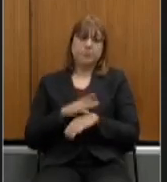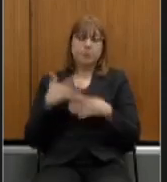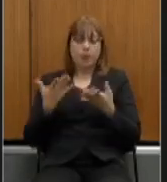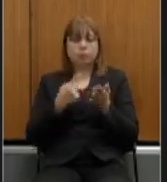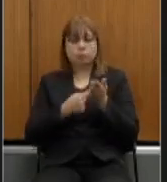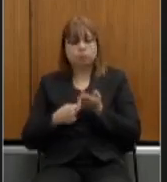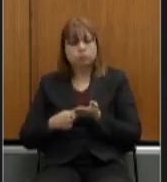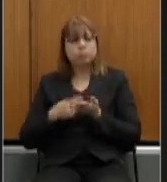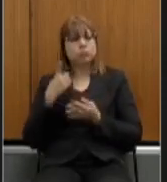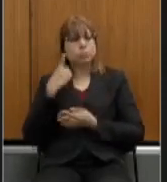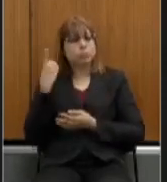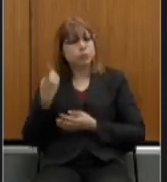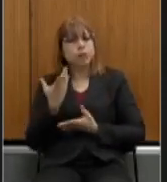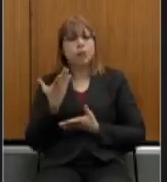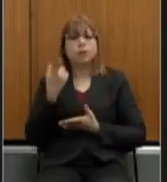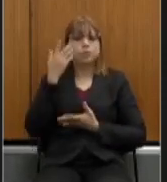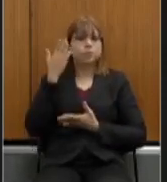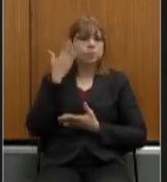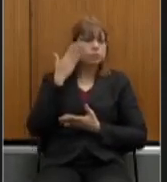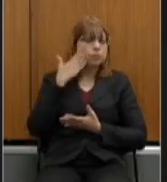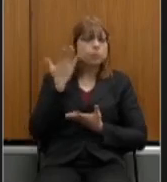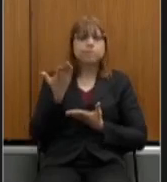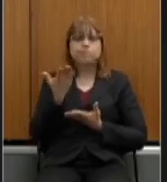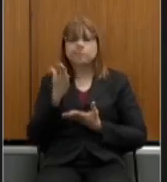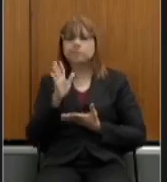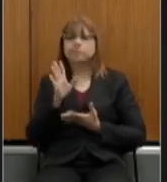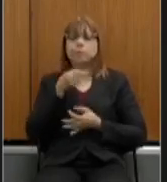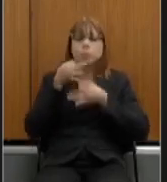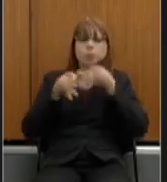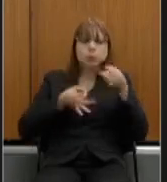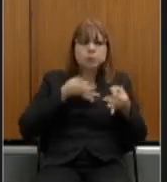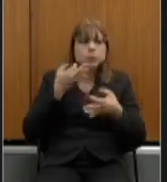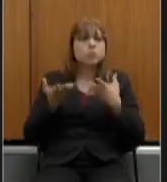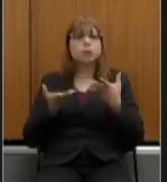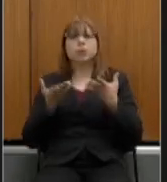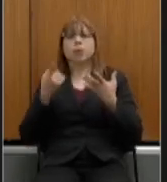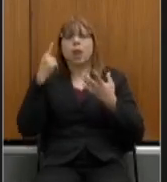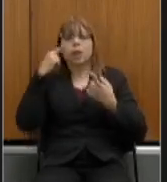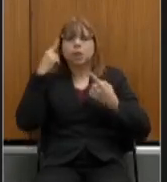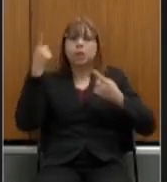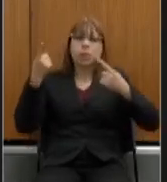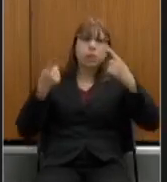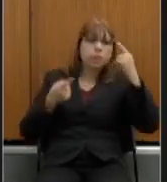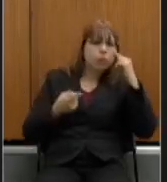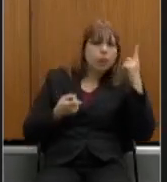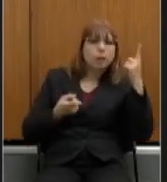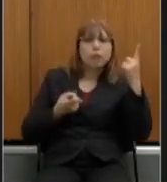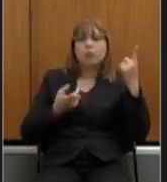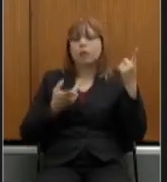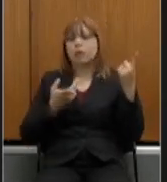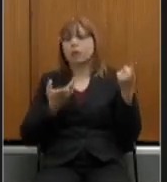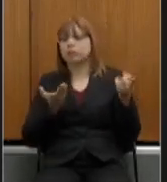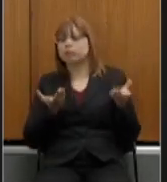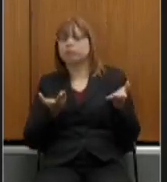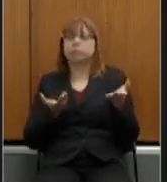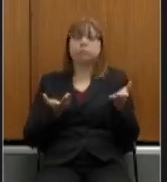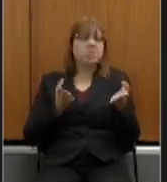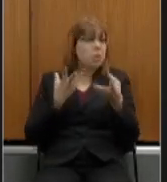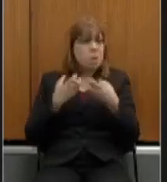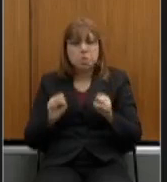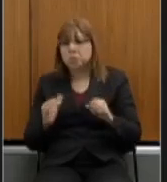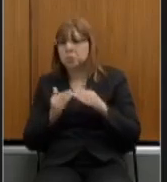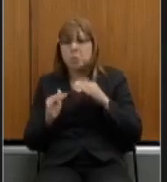ouvindo os deputados seus questionamentos suas sugestões suas ideias suas críticas e só colocamos